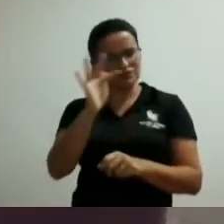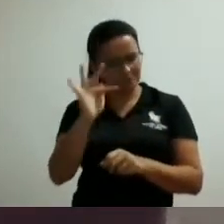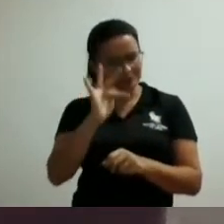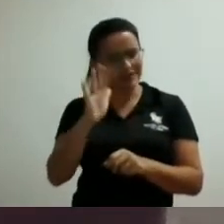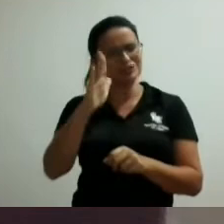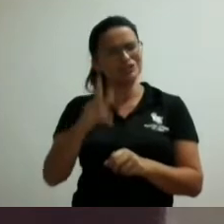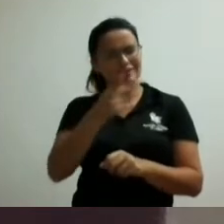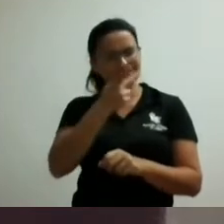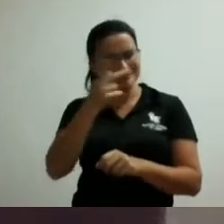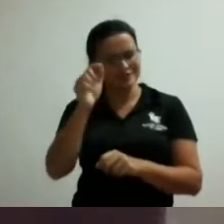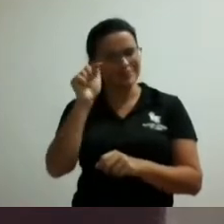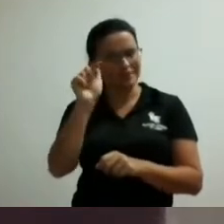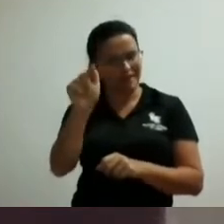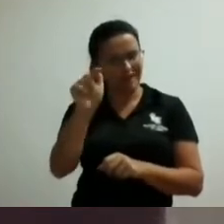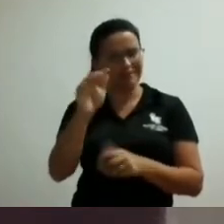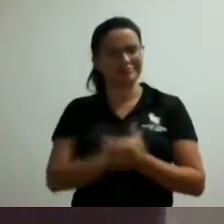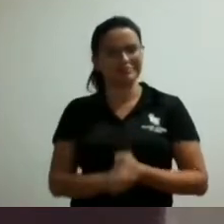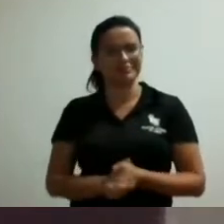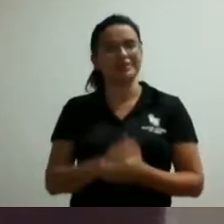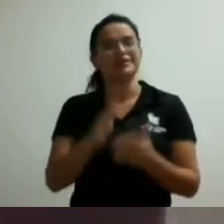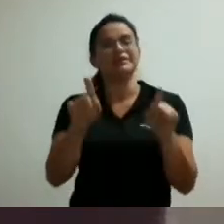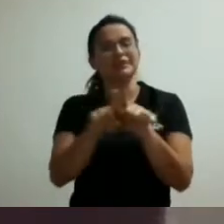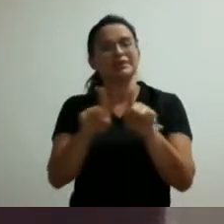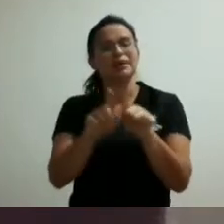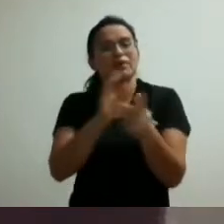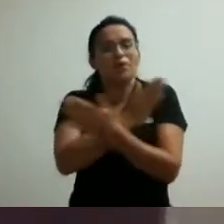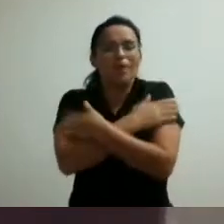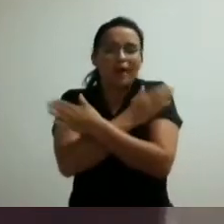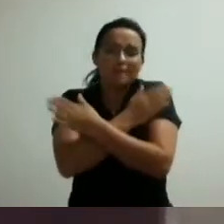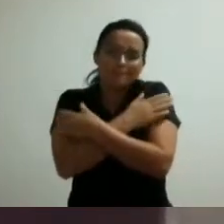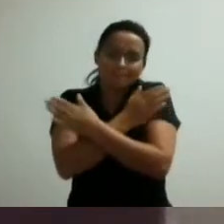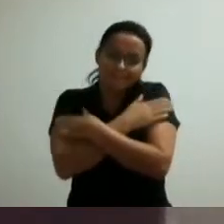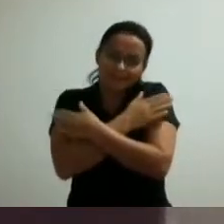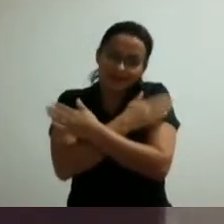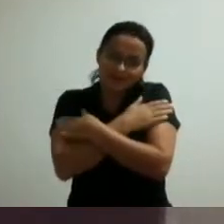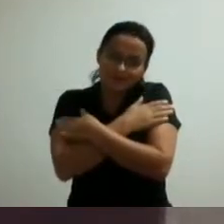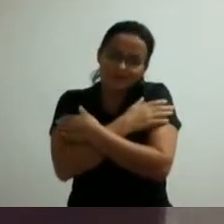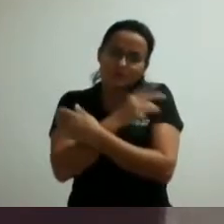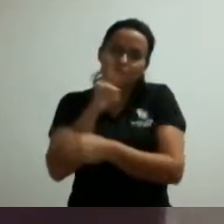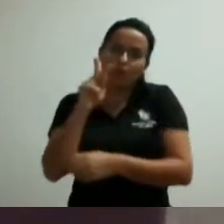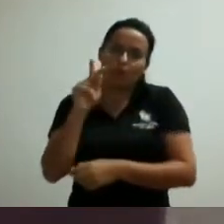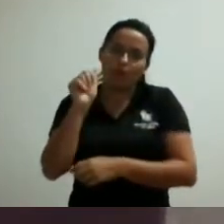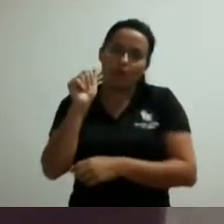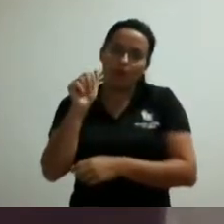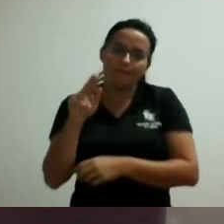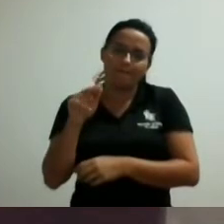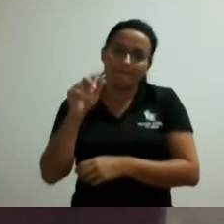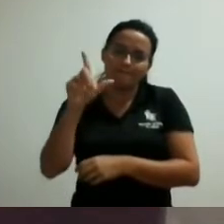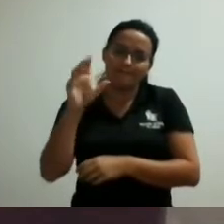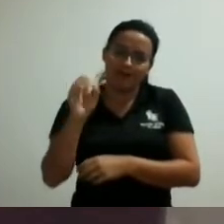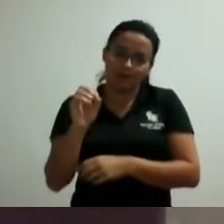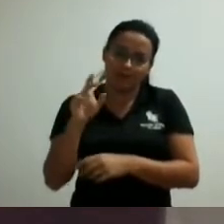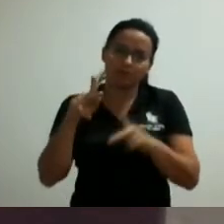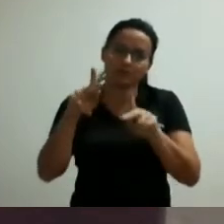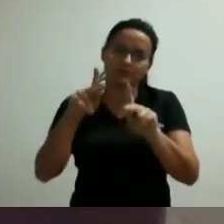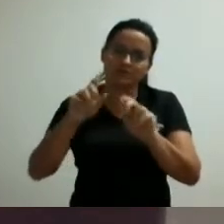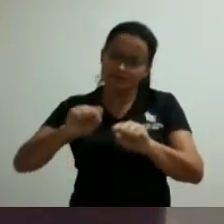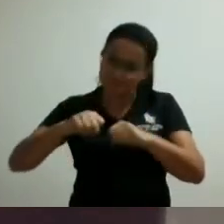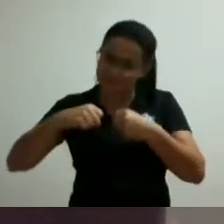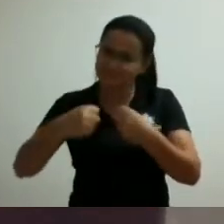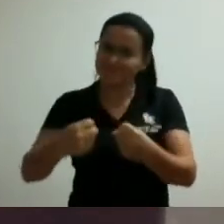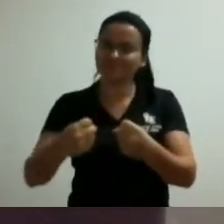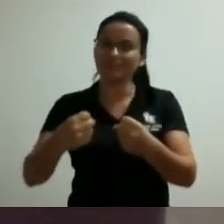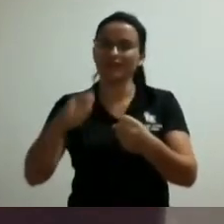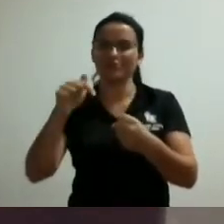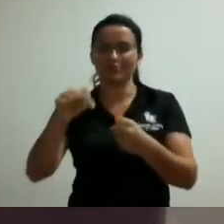um abraço para o doutor Paulo Tristão pessoa que sempre lutou né vereador presidente em prova aqui do legislativo doutor